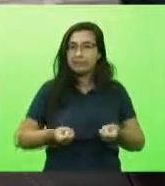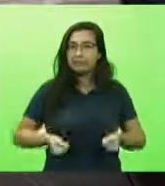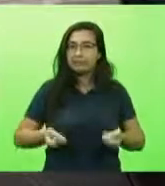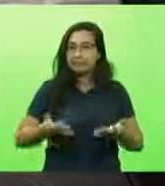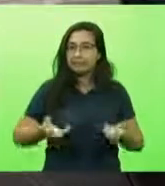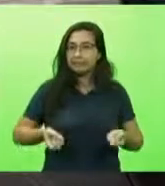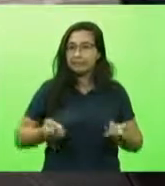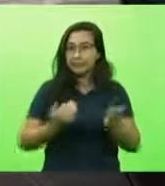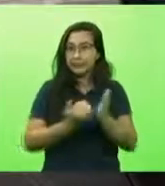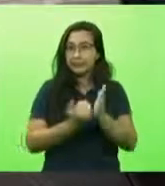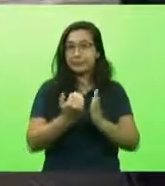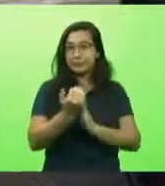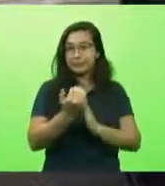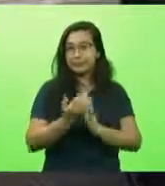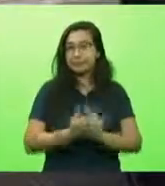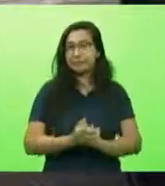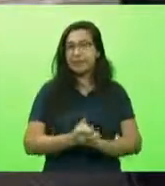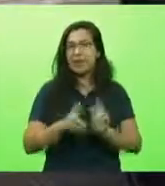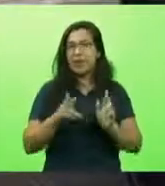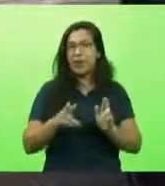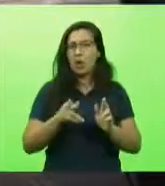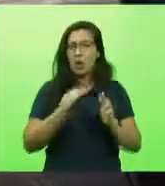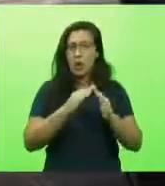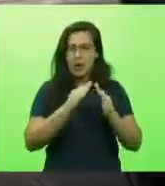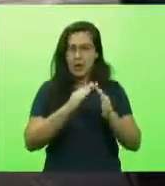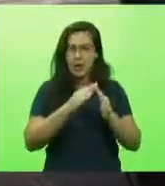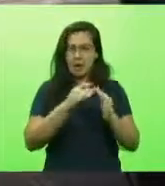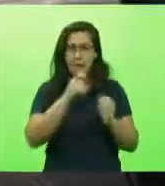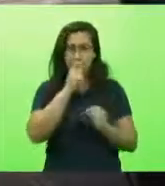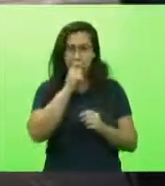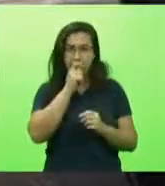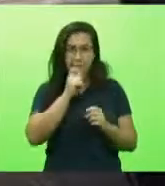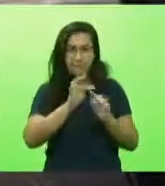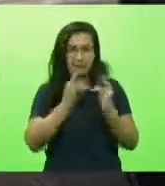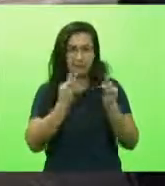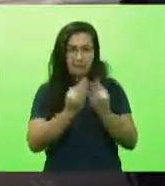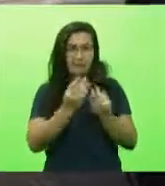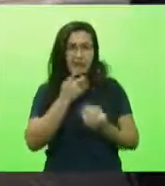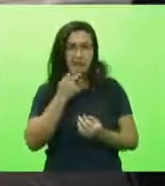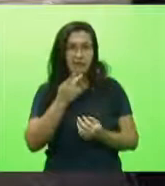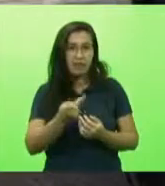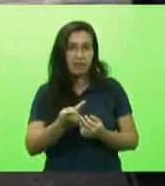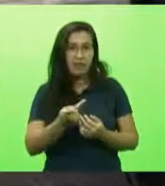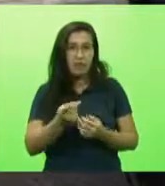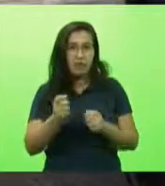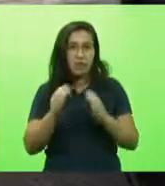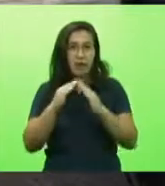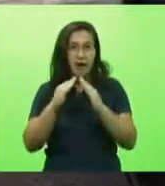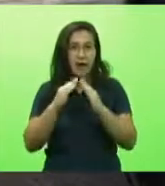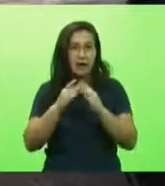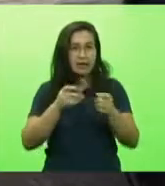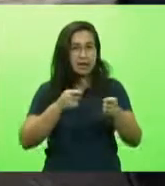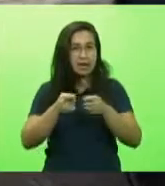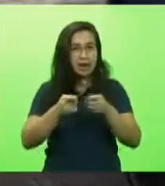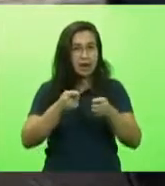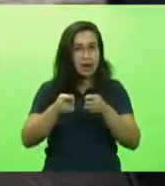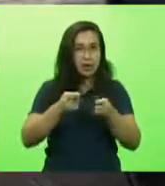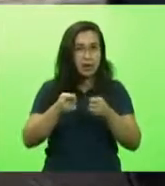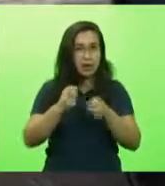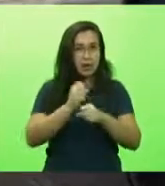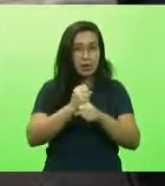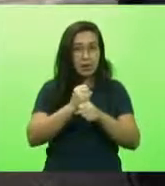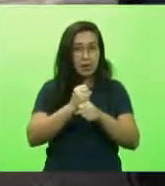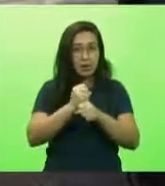o mesmo que uma casa, um pai de uma família, ele dizer que a casa foi mais econômica naquele ano,